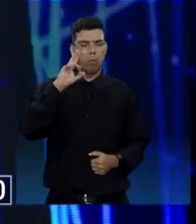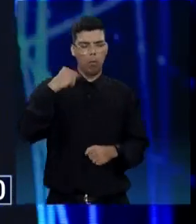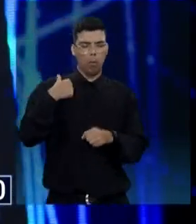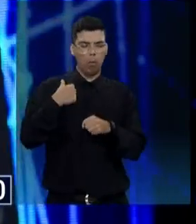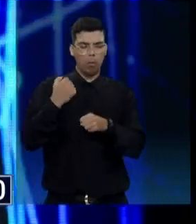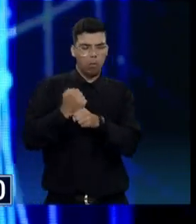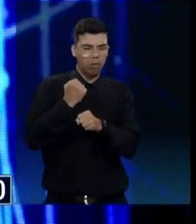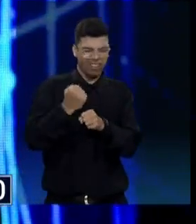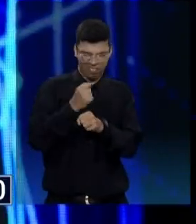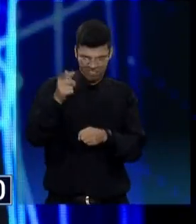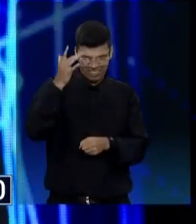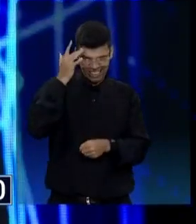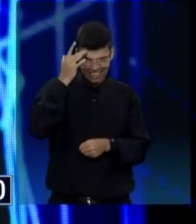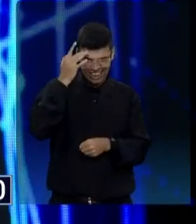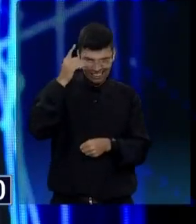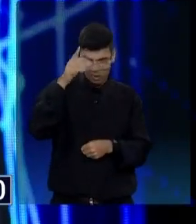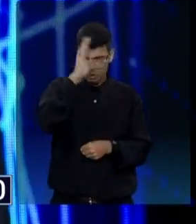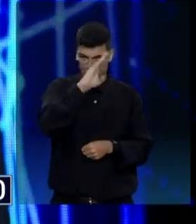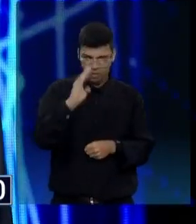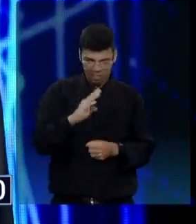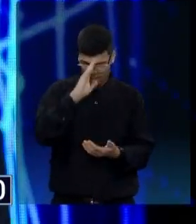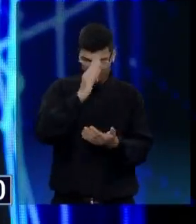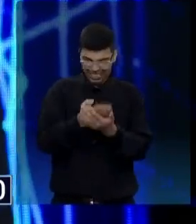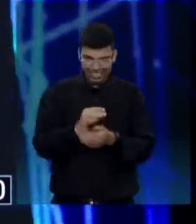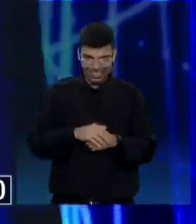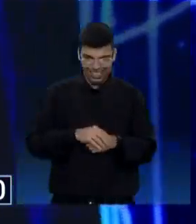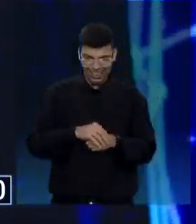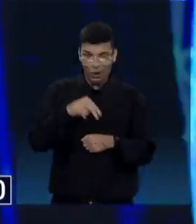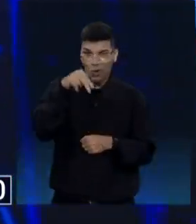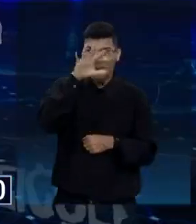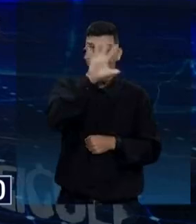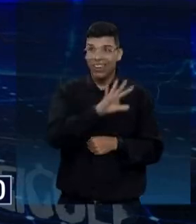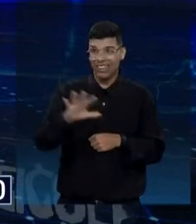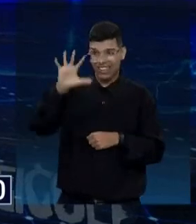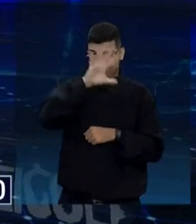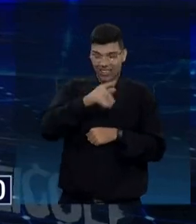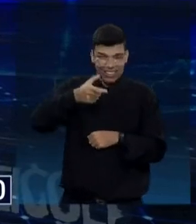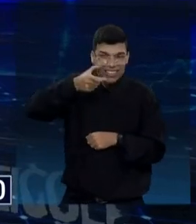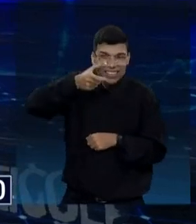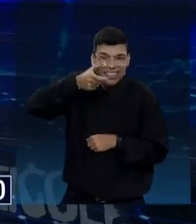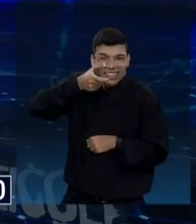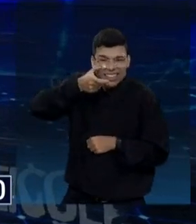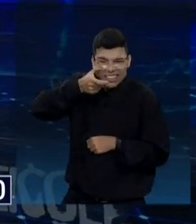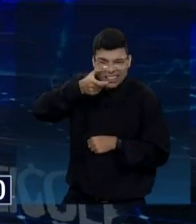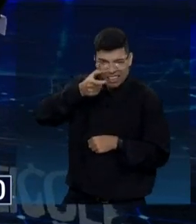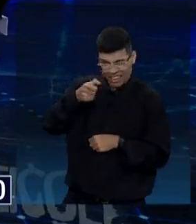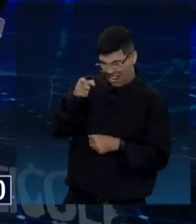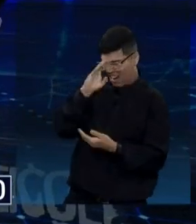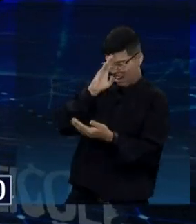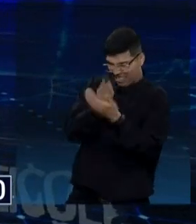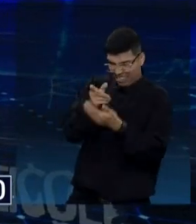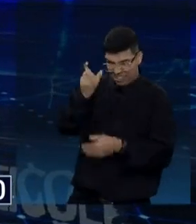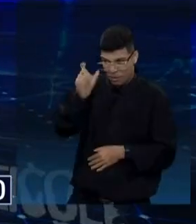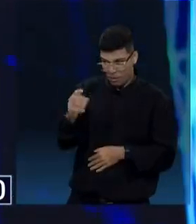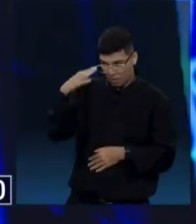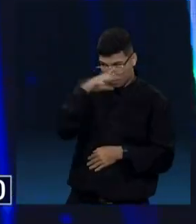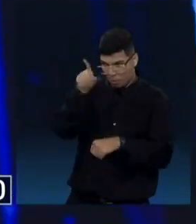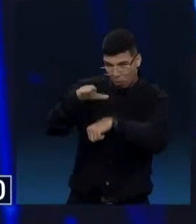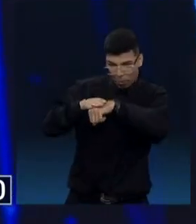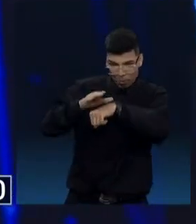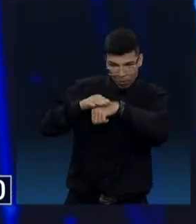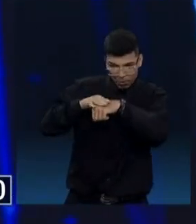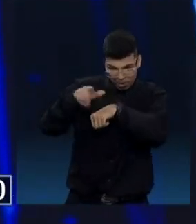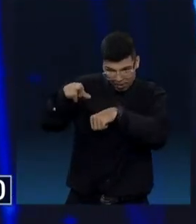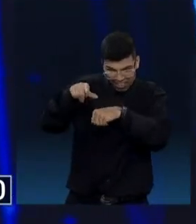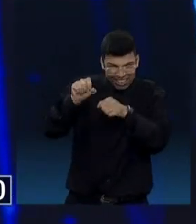Você acha que alguém acredita? Você acha que o nordestino que está vendo a gente na televisão acredita que foi você que levou água? Que você que